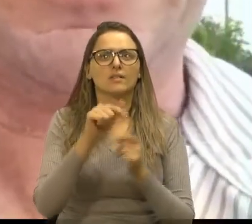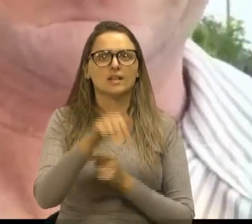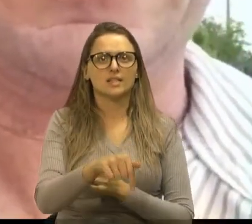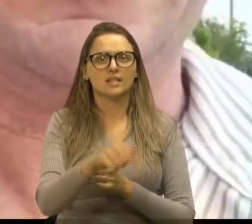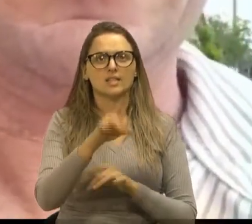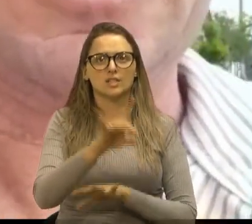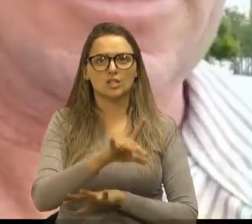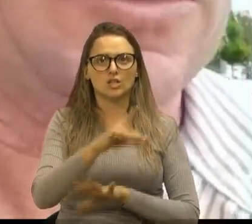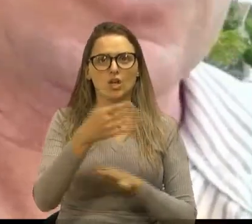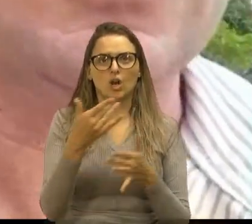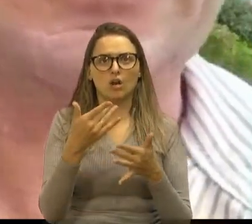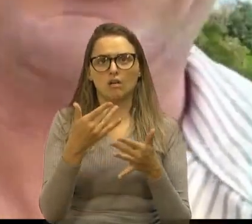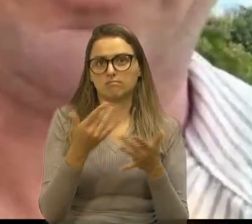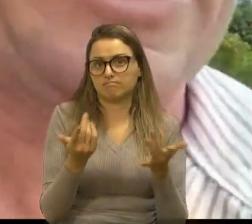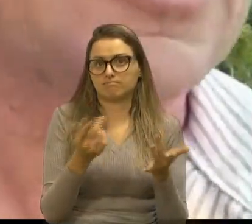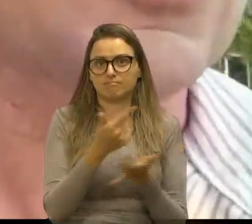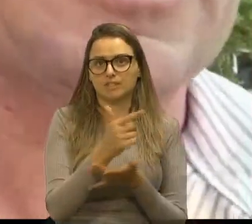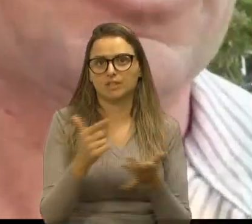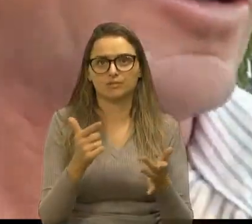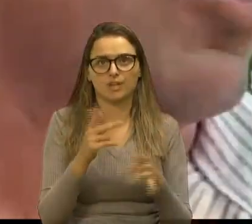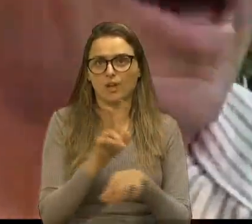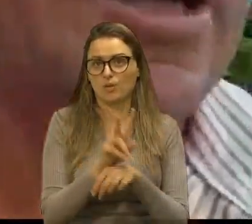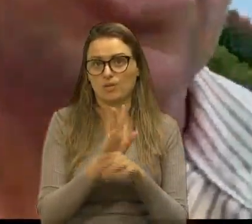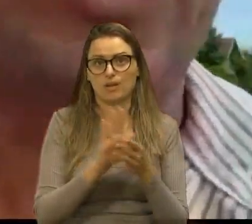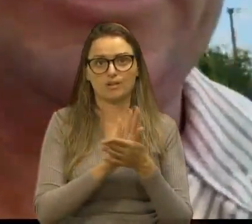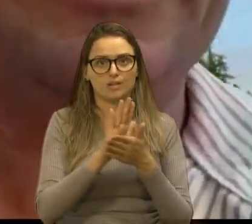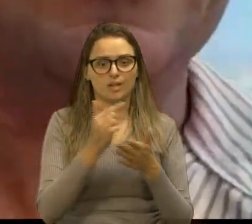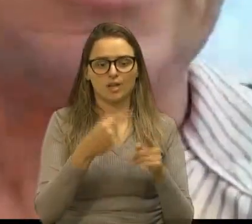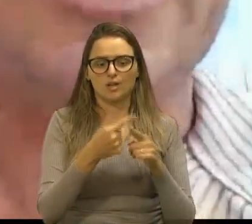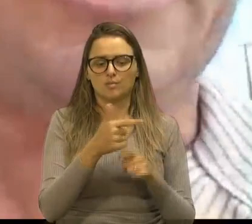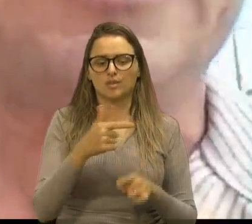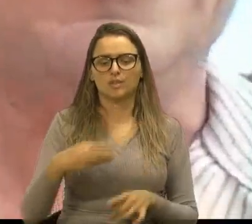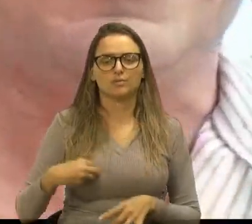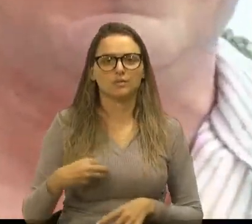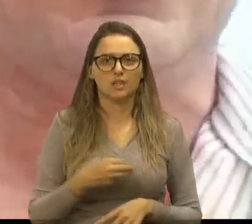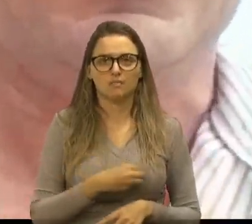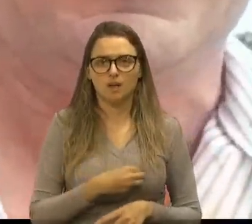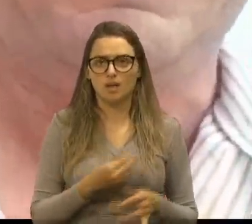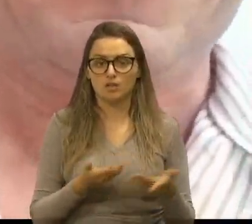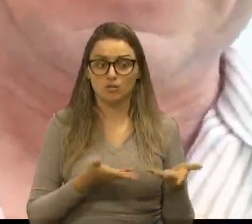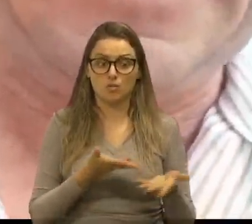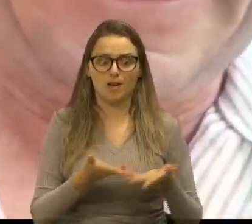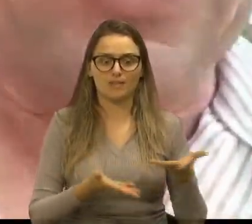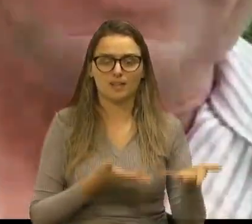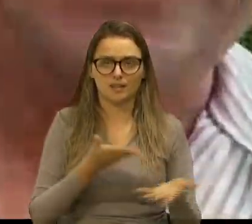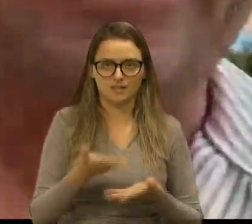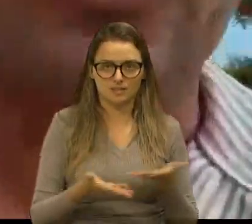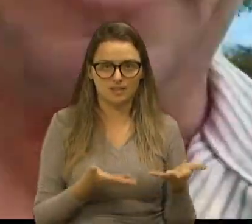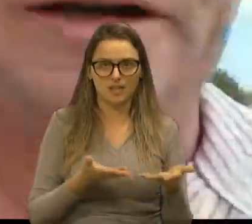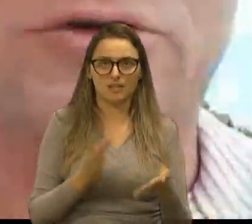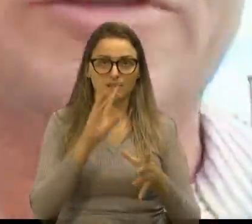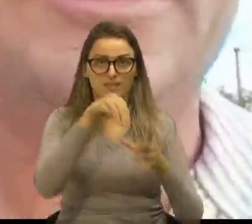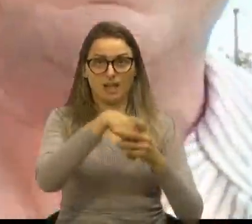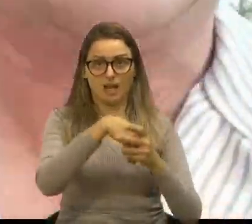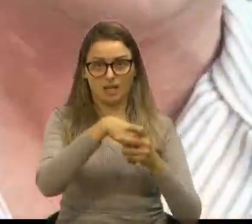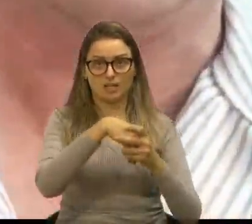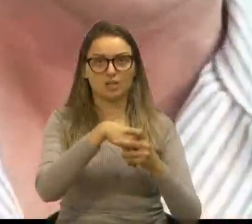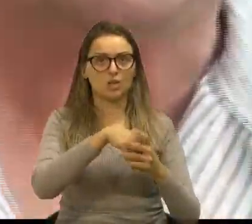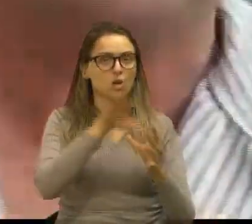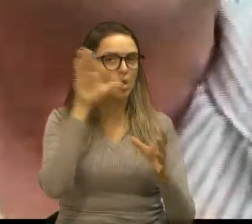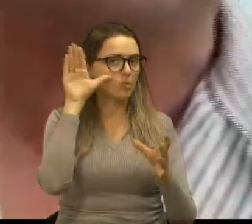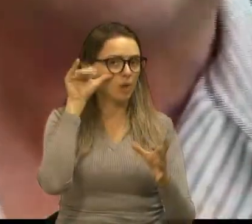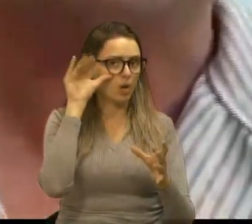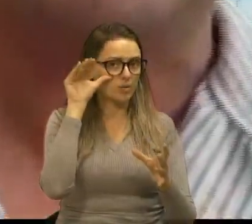sombra? Porque isso é só para ficar na sombra, porque o médico que devia estar ali atendendo, atendendo ali dentro, né? Para observar